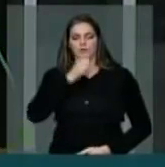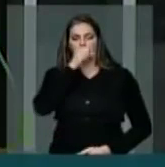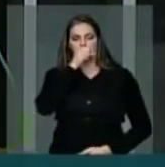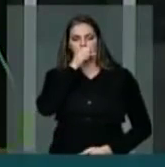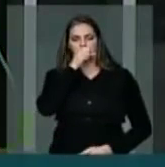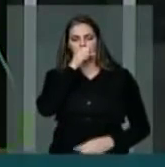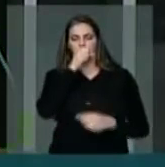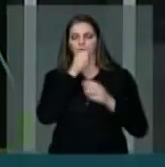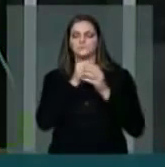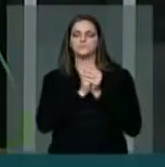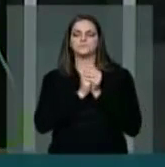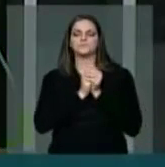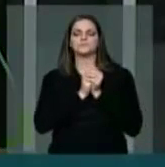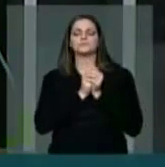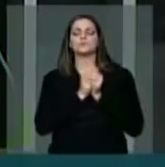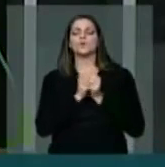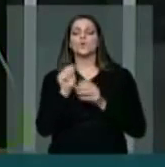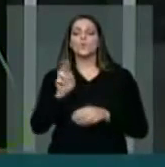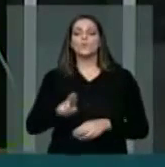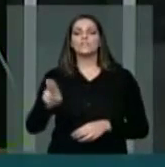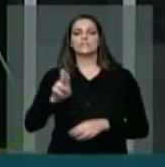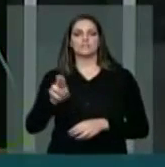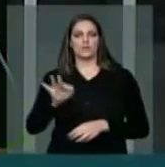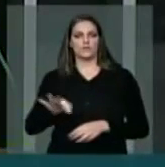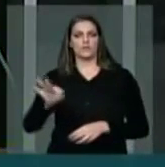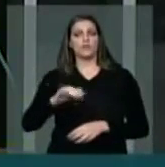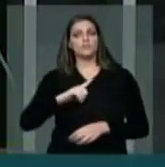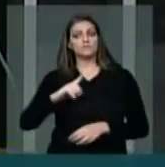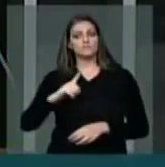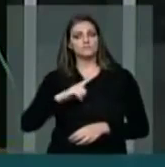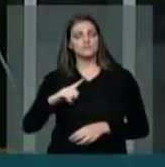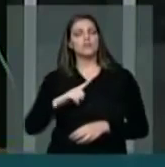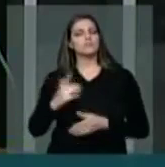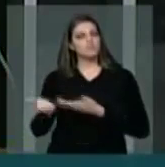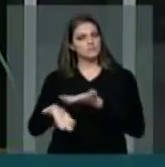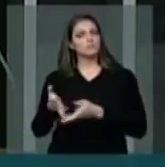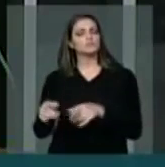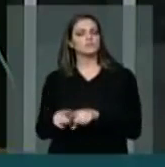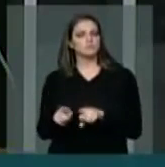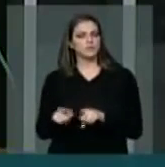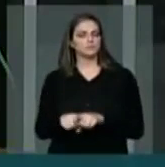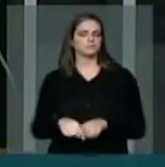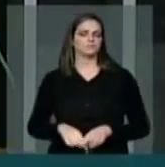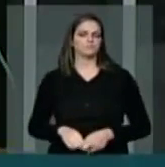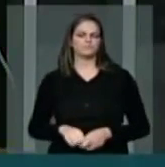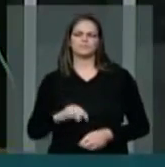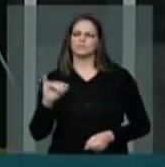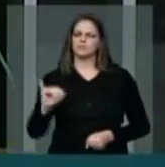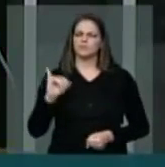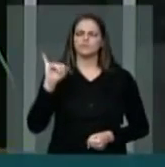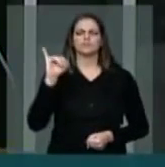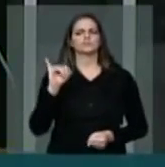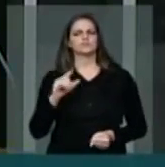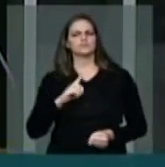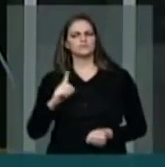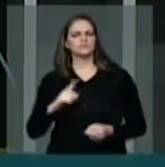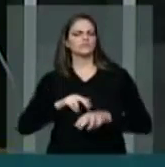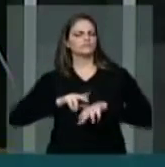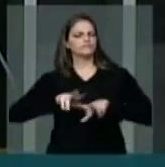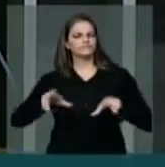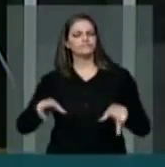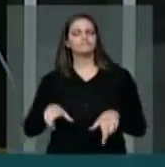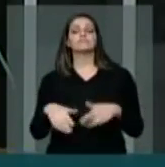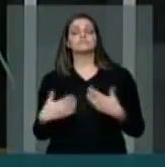Universidade do Hospital Universitário também oferece os tratamentos. Além dos tratados, além dos brasileiros e assim por diante.